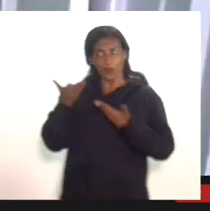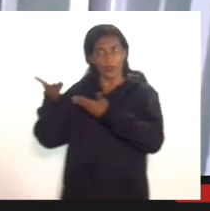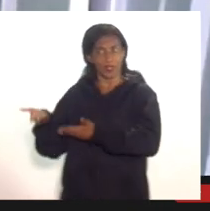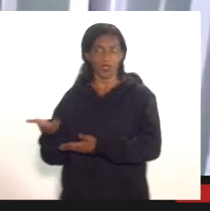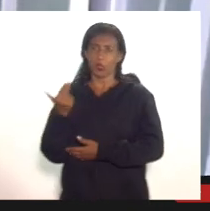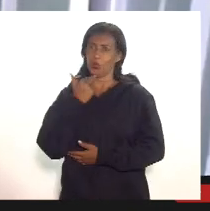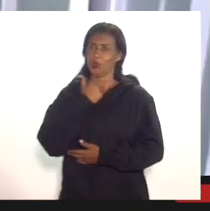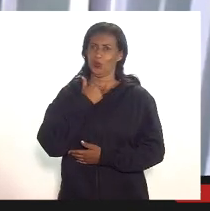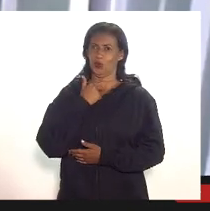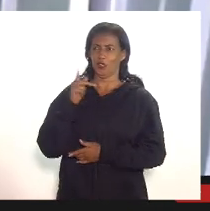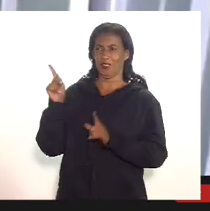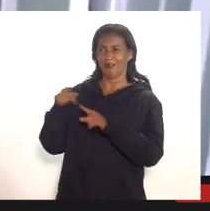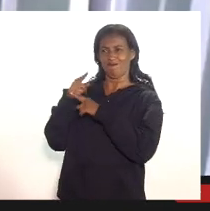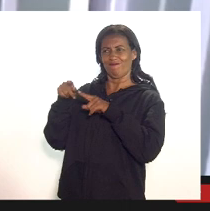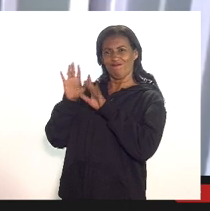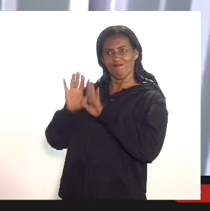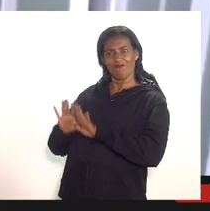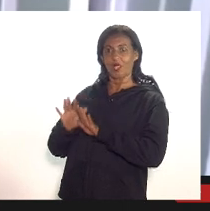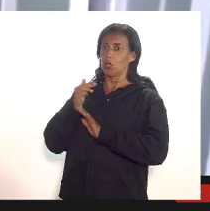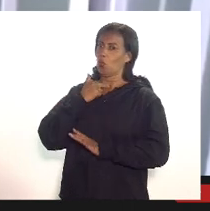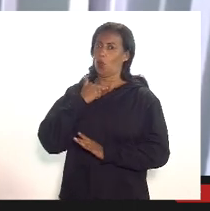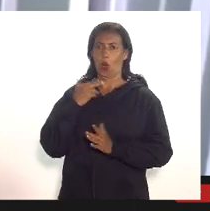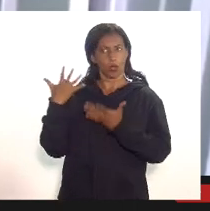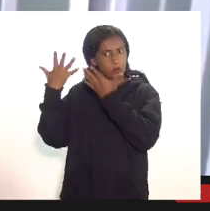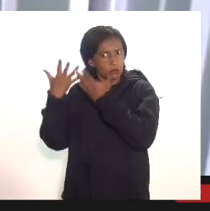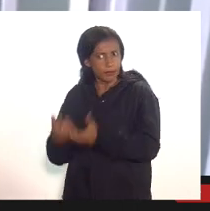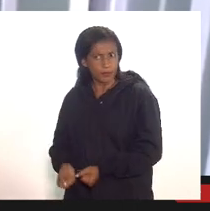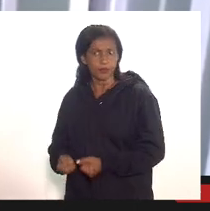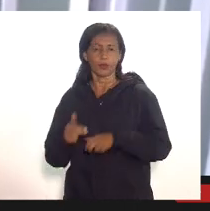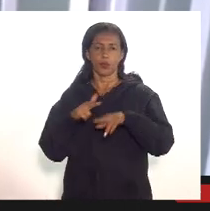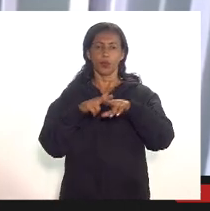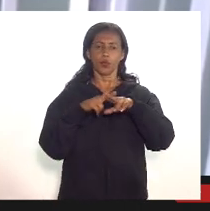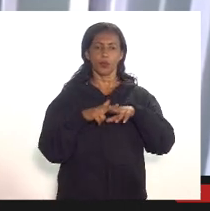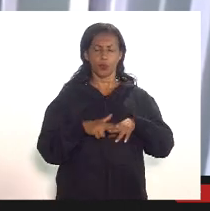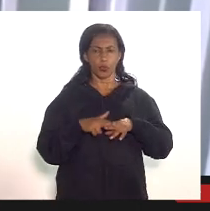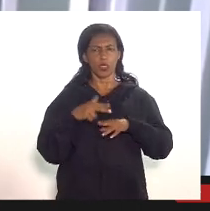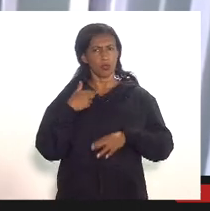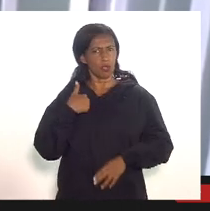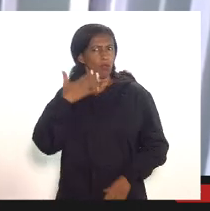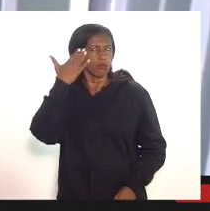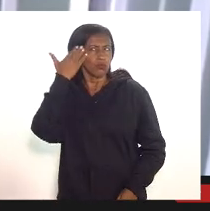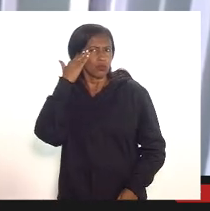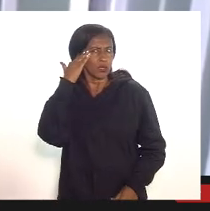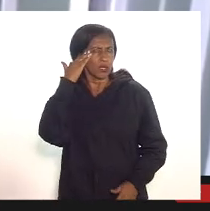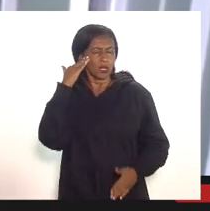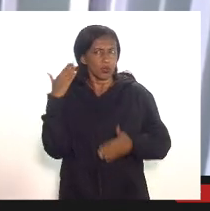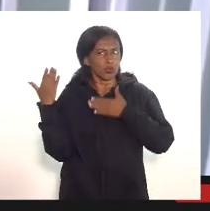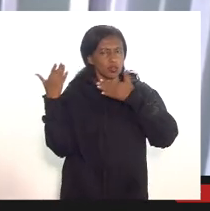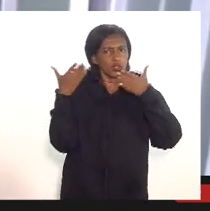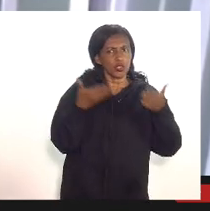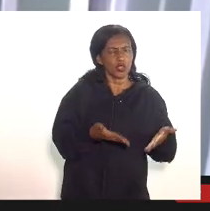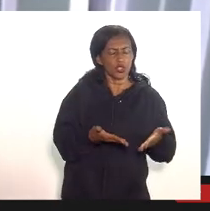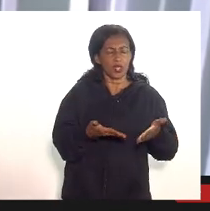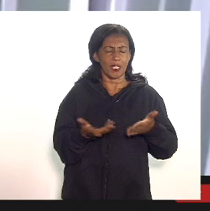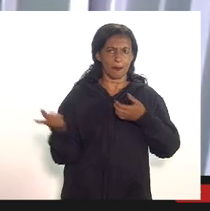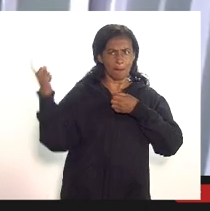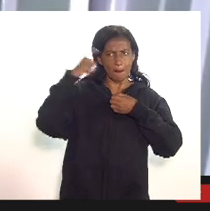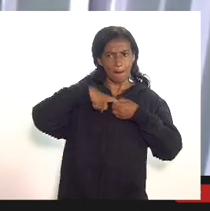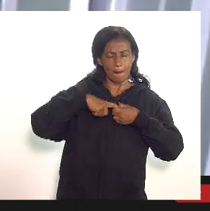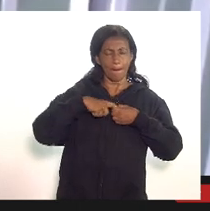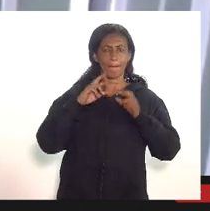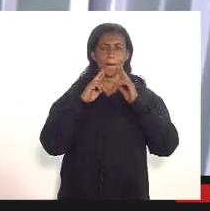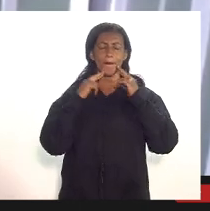naturalmente declinar por isso deputado Luiz Paulo eu queria fazer eu estou entendendo depois que cheguei depois que retornei à audiência